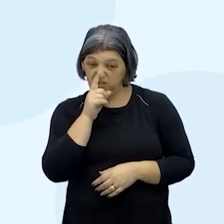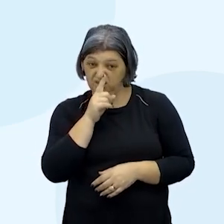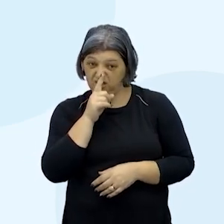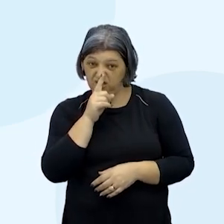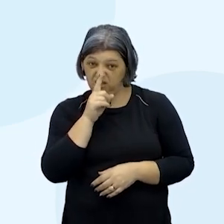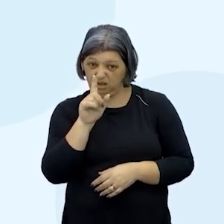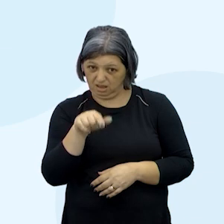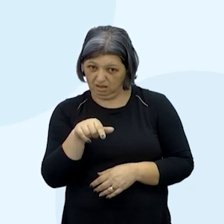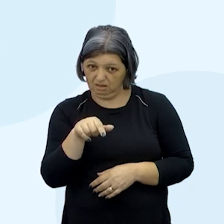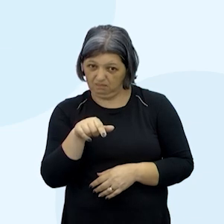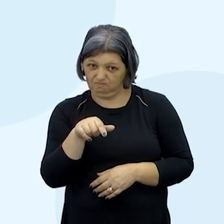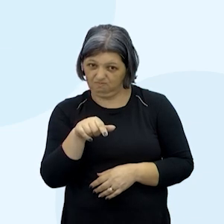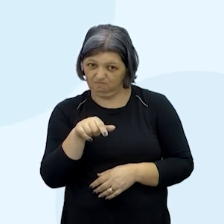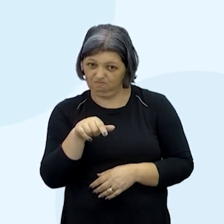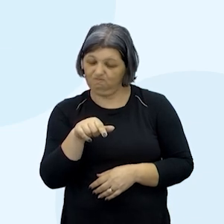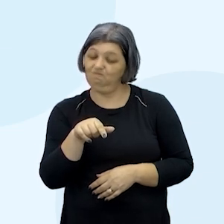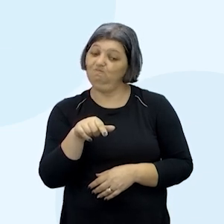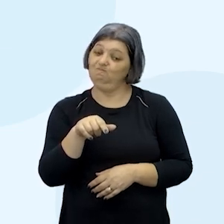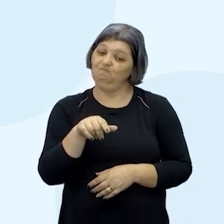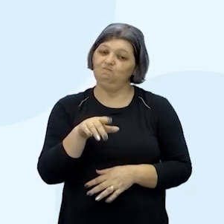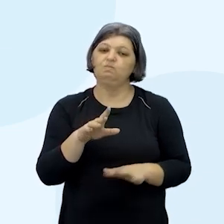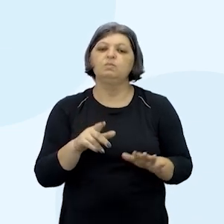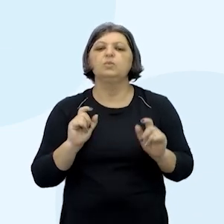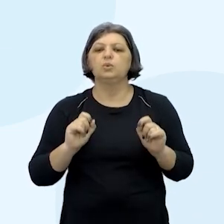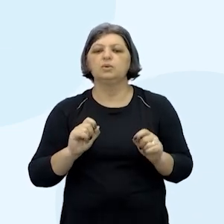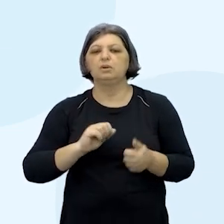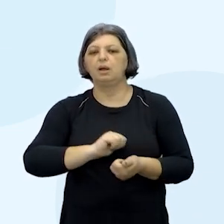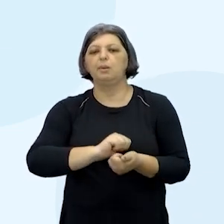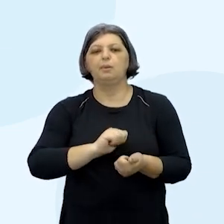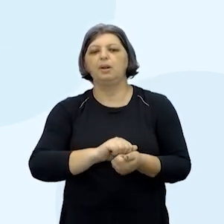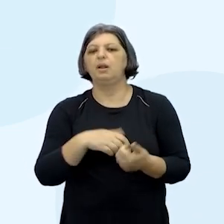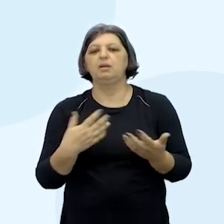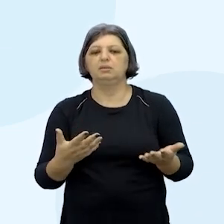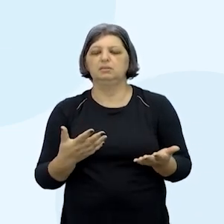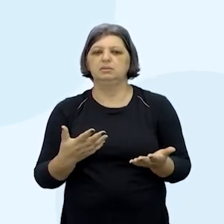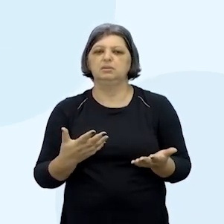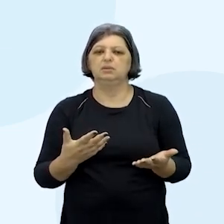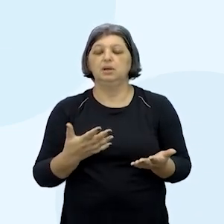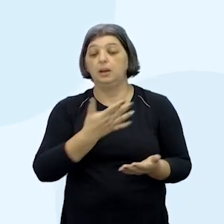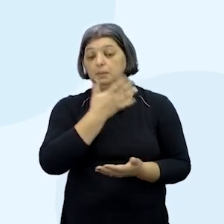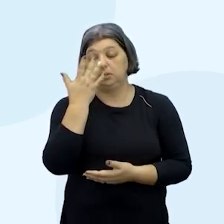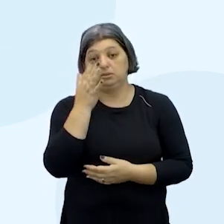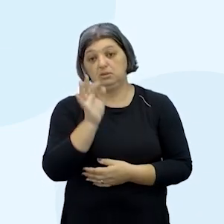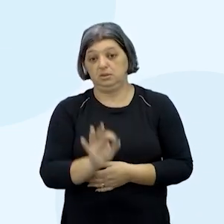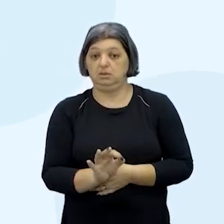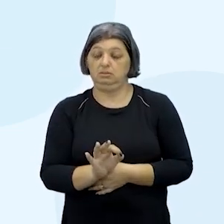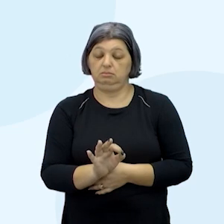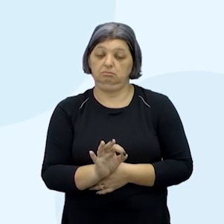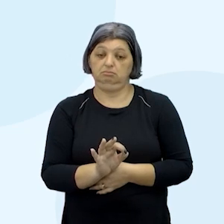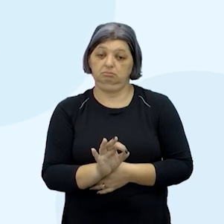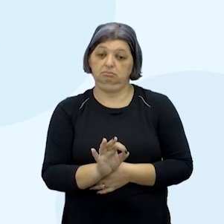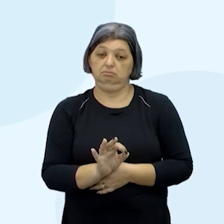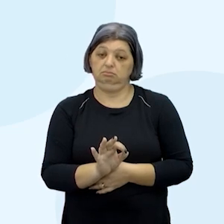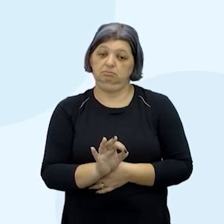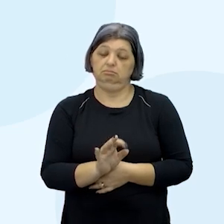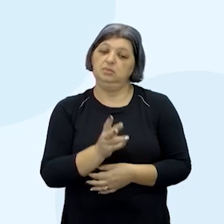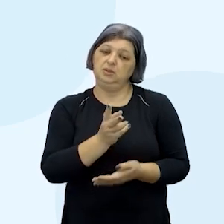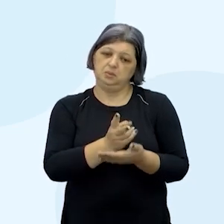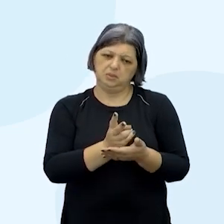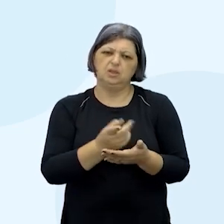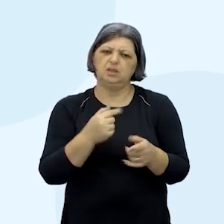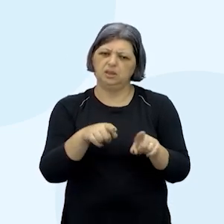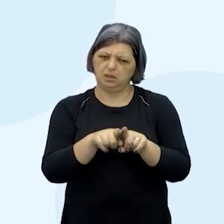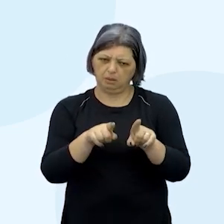falha de caráter maiores qualidades acho que ele era muito correto né tirando essa ciúmes ele era sim acho que ele fiel